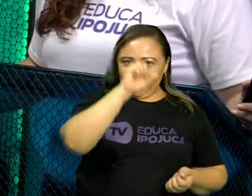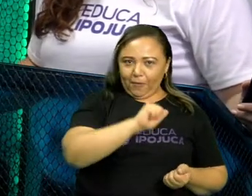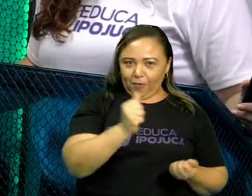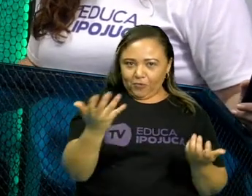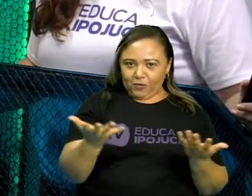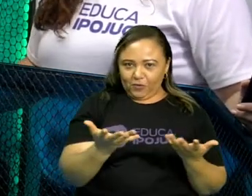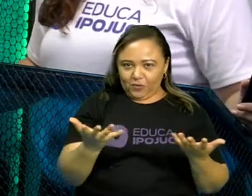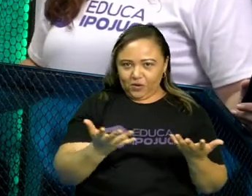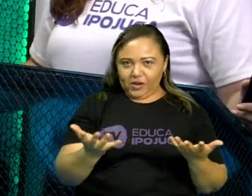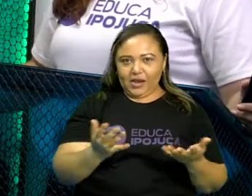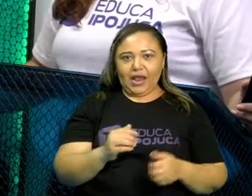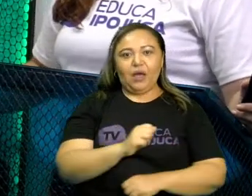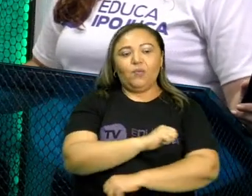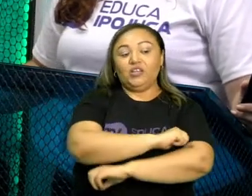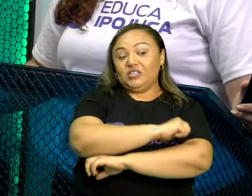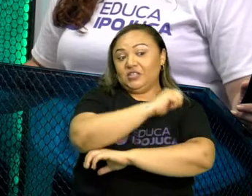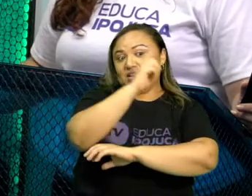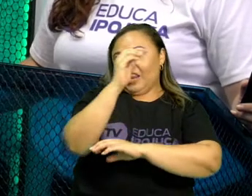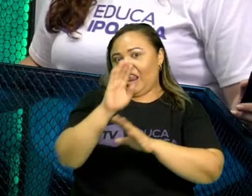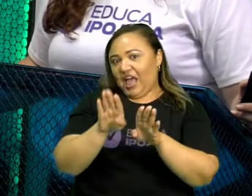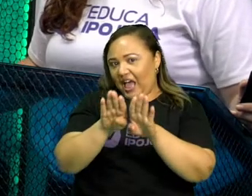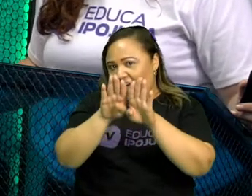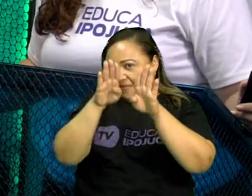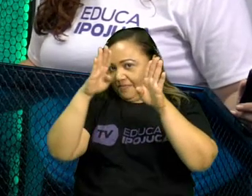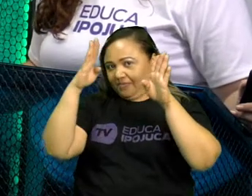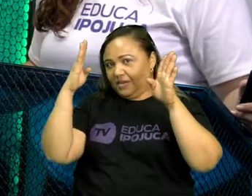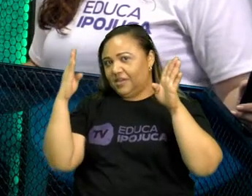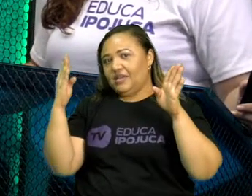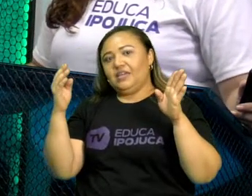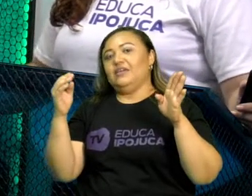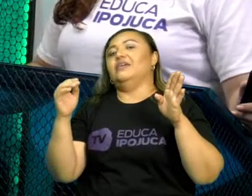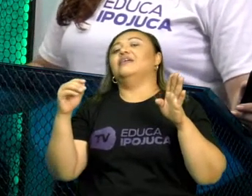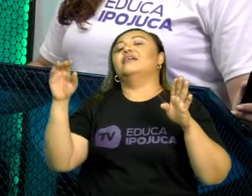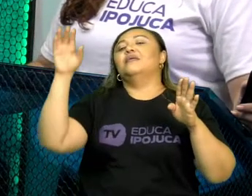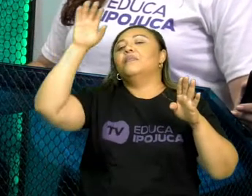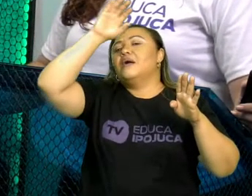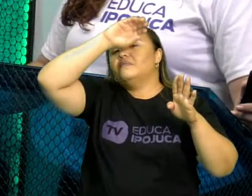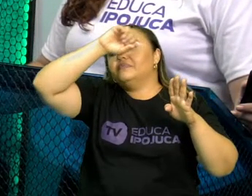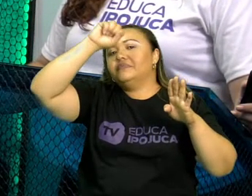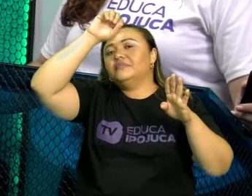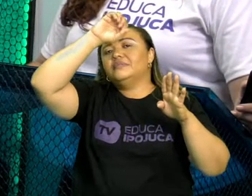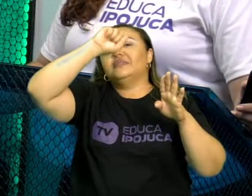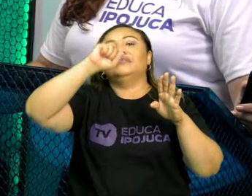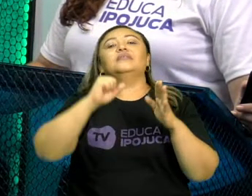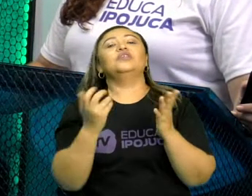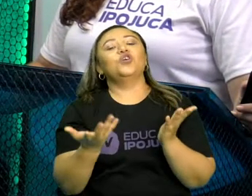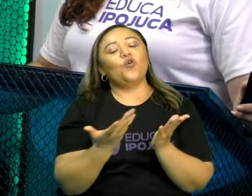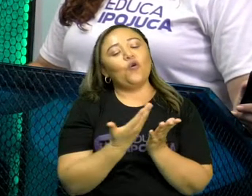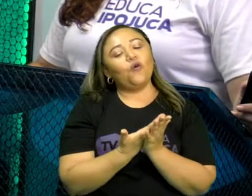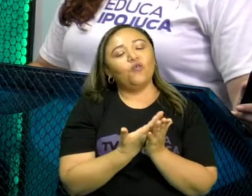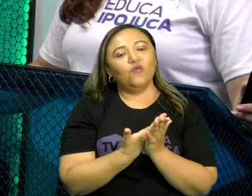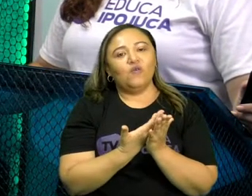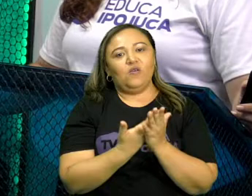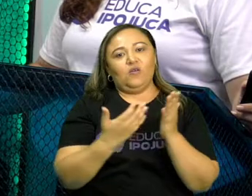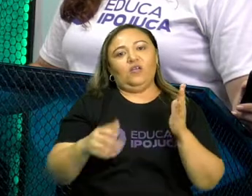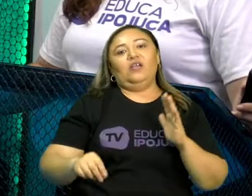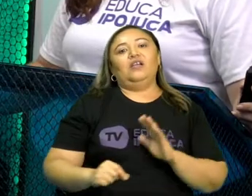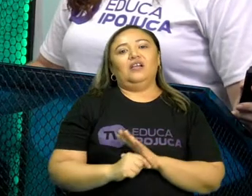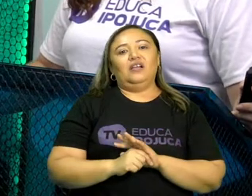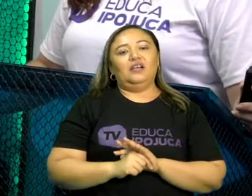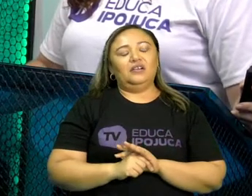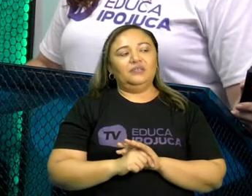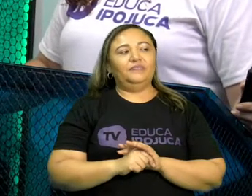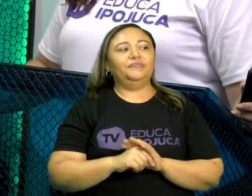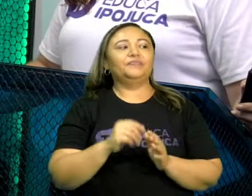janela hoje? Uma janela, uma porta, a casa inteira, para esse conhecimento da nossa aula. O que vocês acham? Vamos lá?